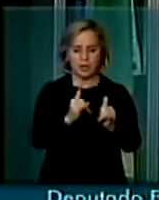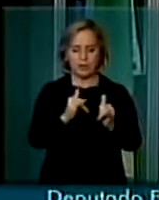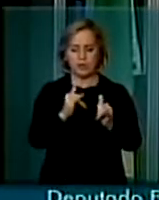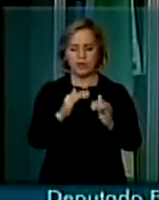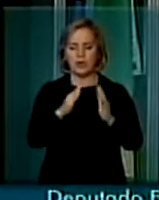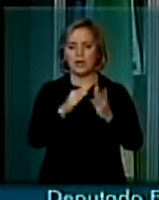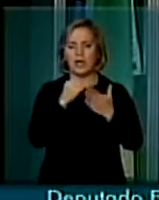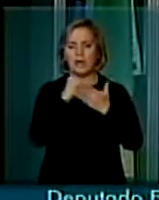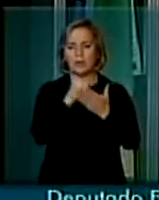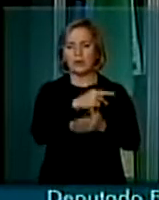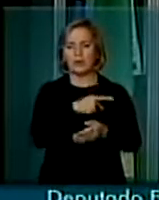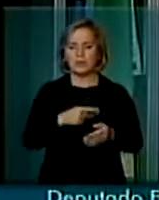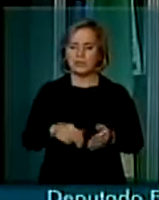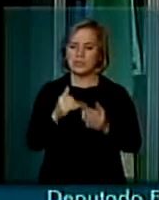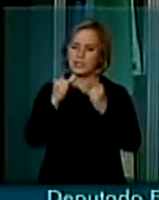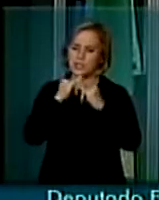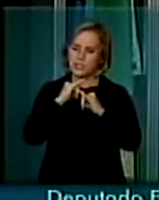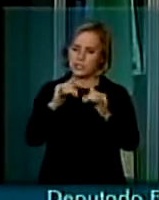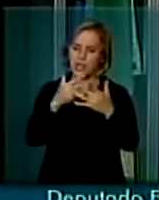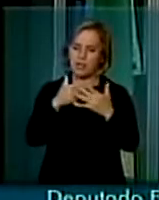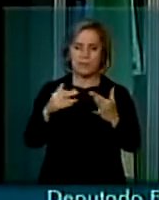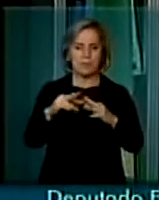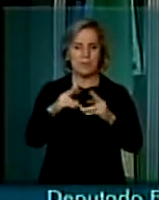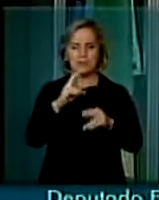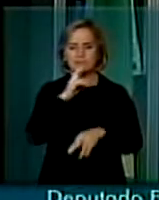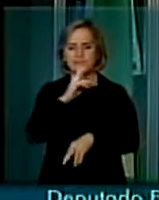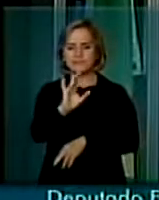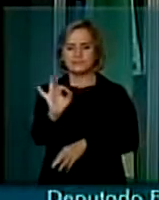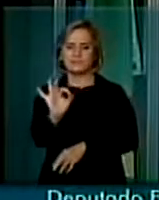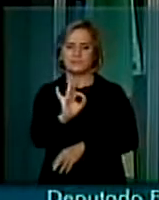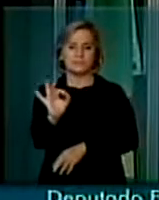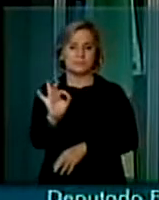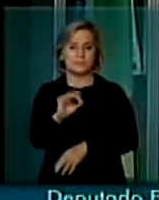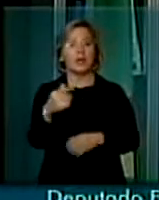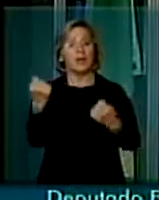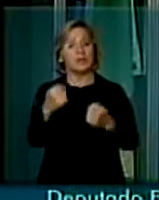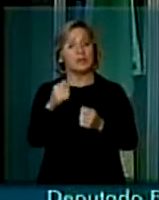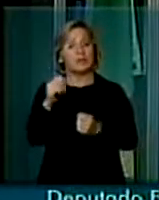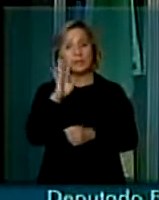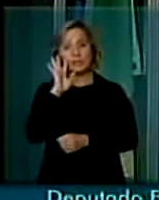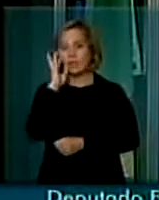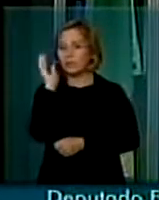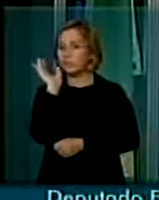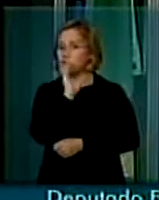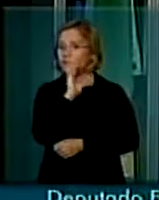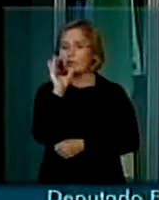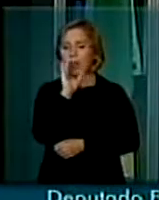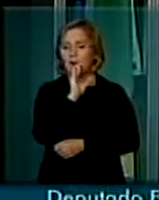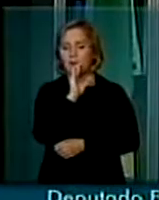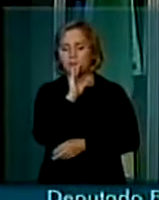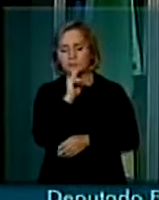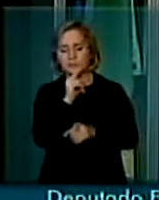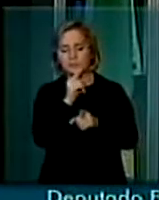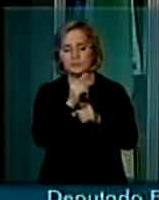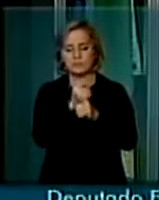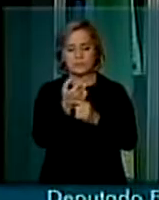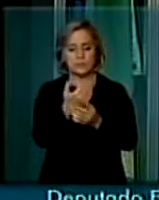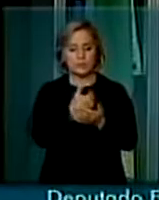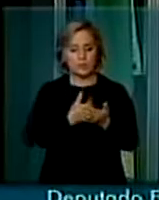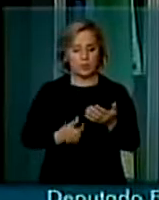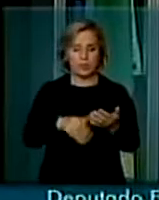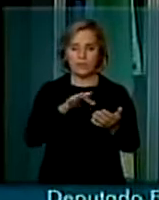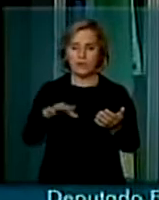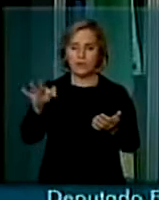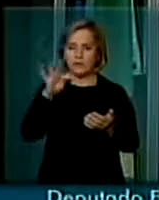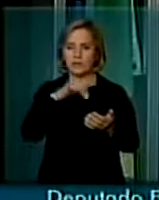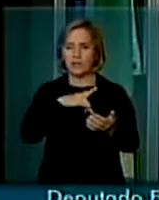resposta. Há necessidade que se tome providência para poder apurar. O governo federal tem o serviço